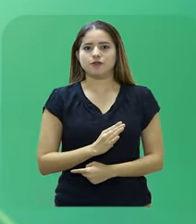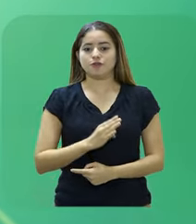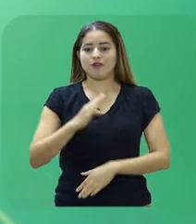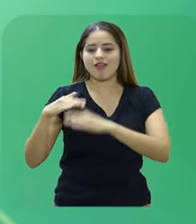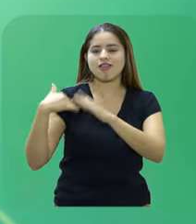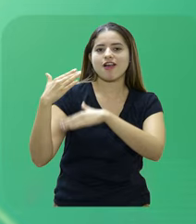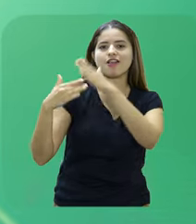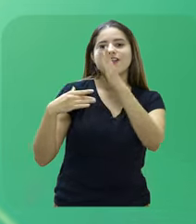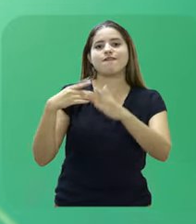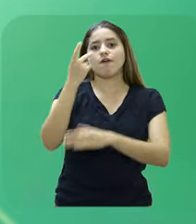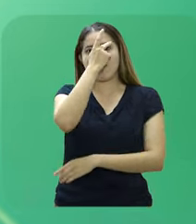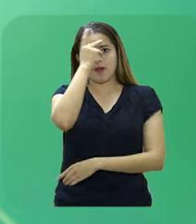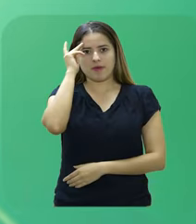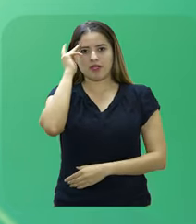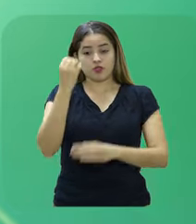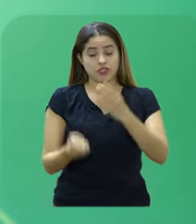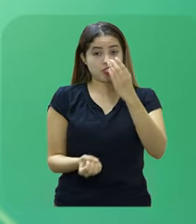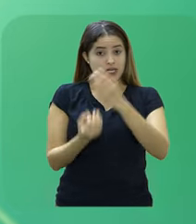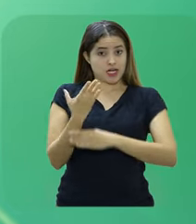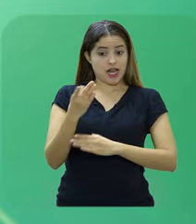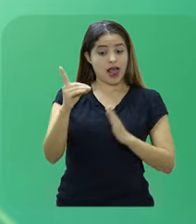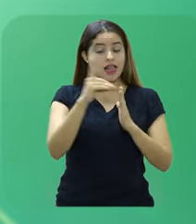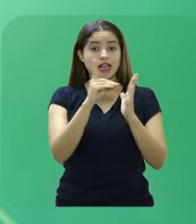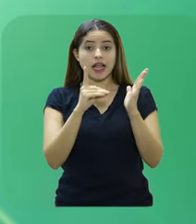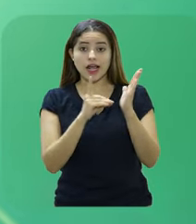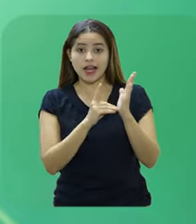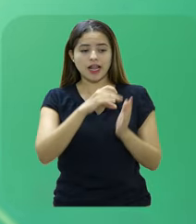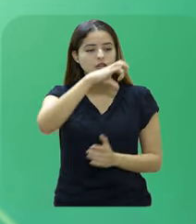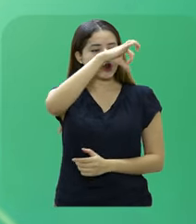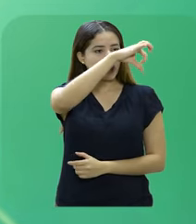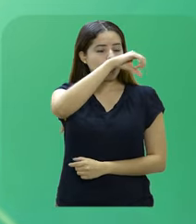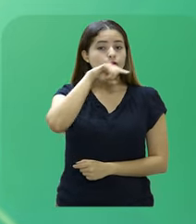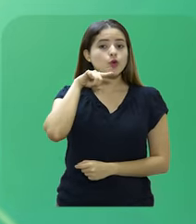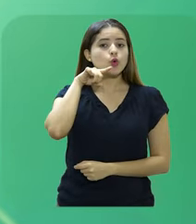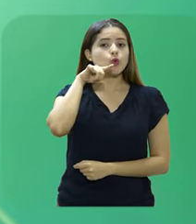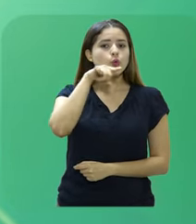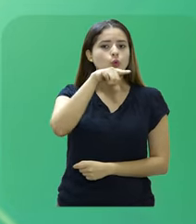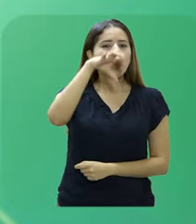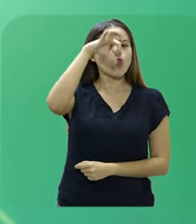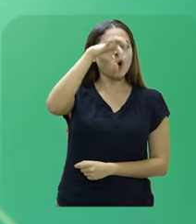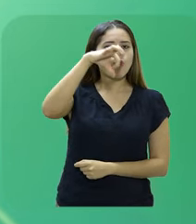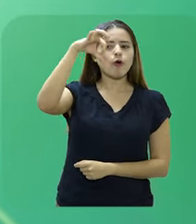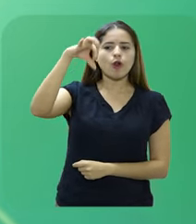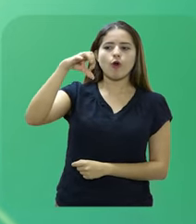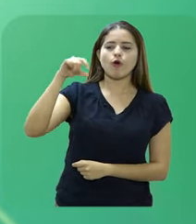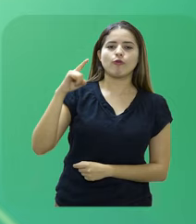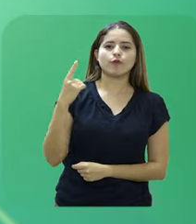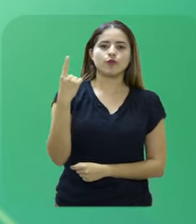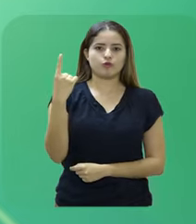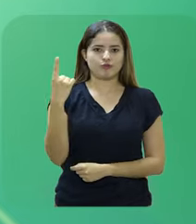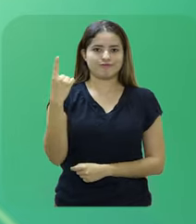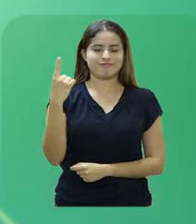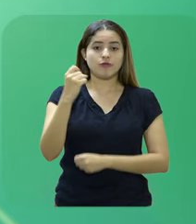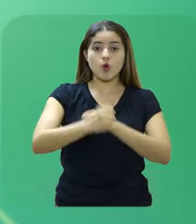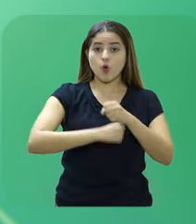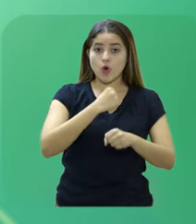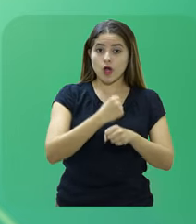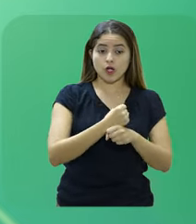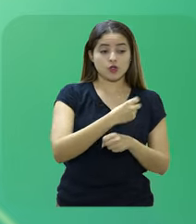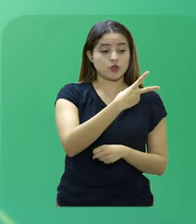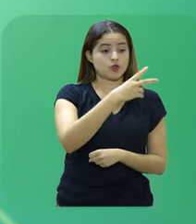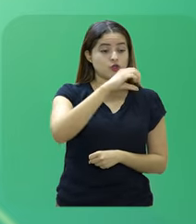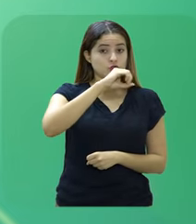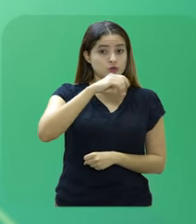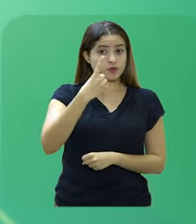de Desenvolvimento de Pessoas, instituída por meio do Decreto 9.991, de 2019.